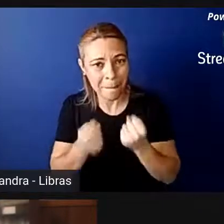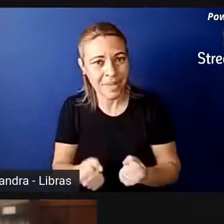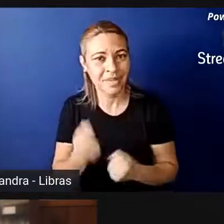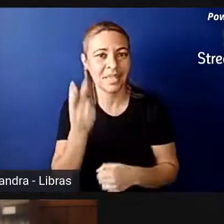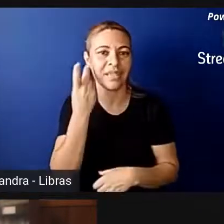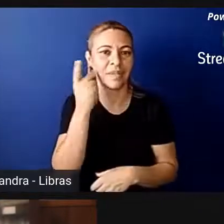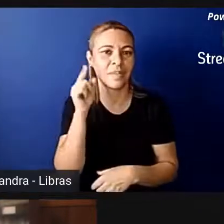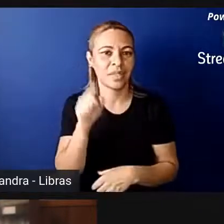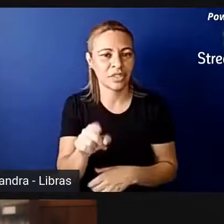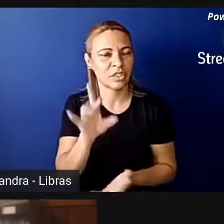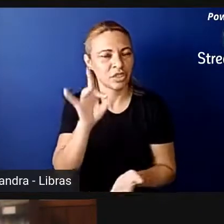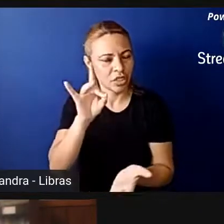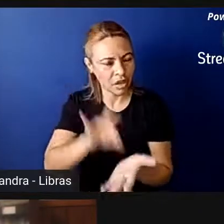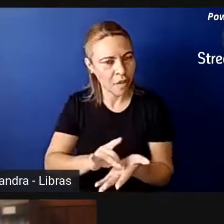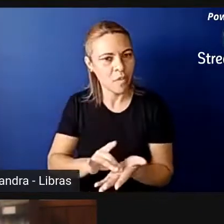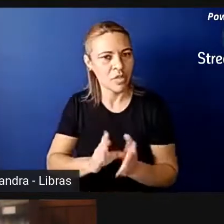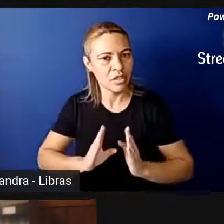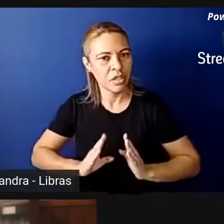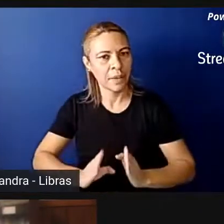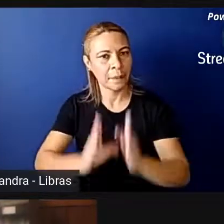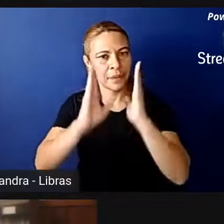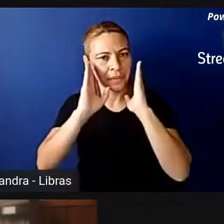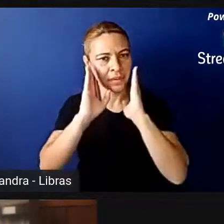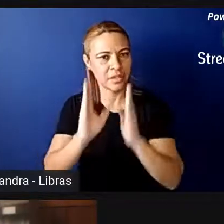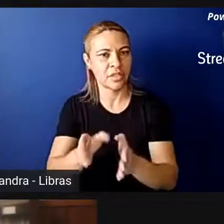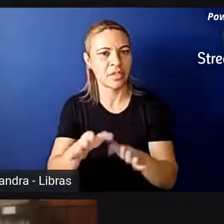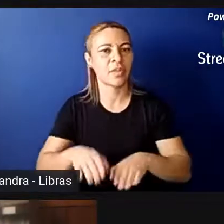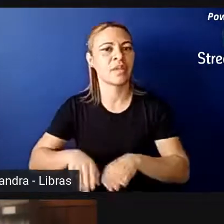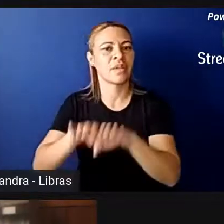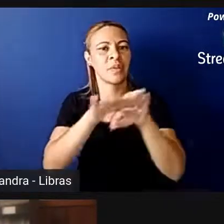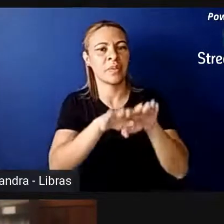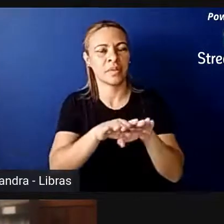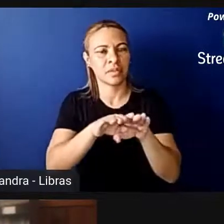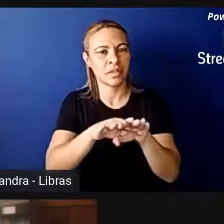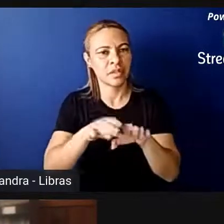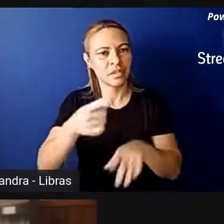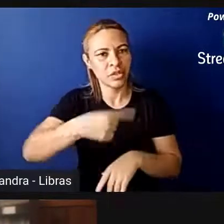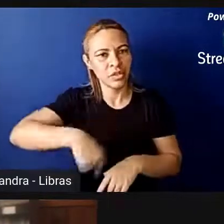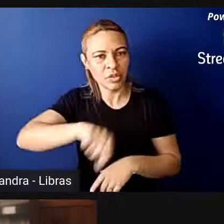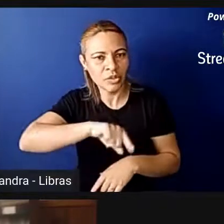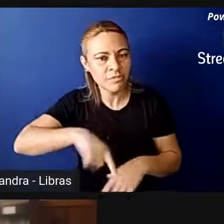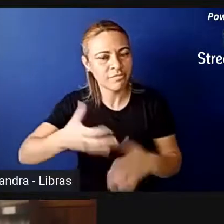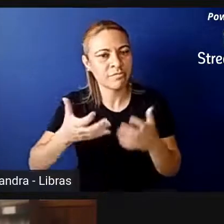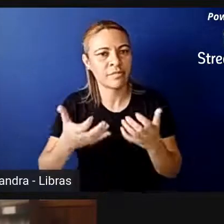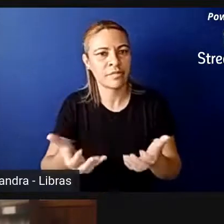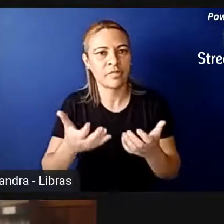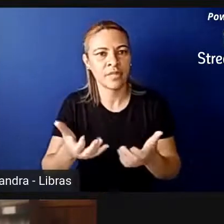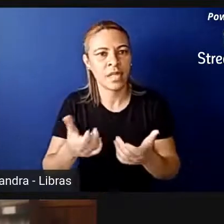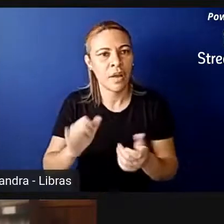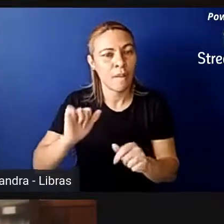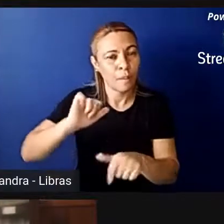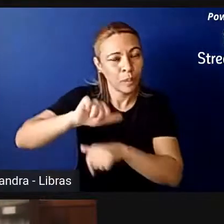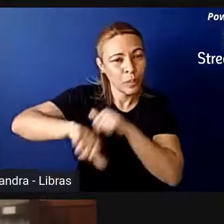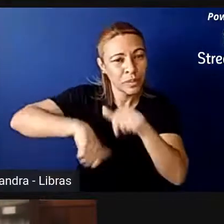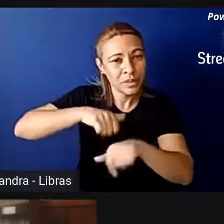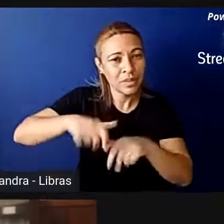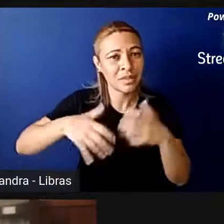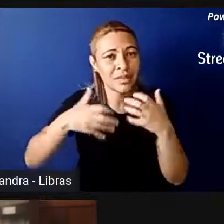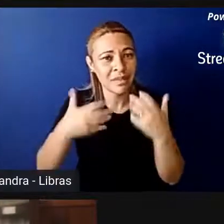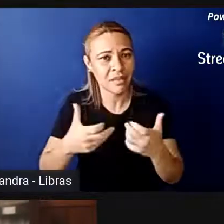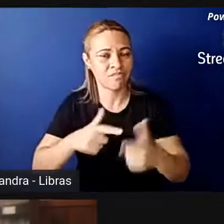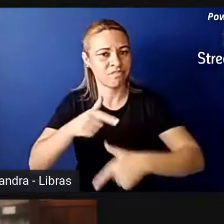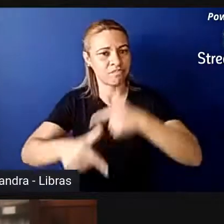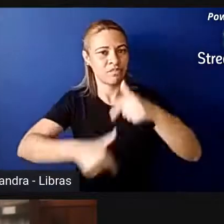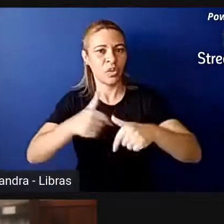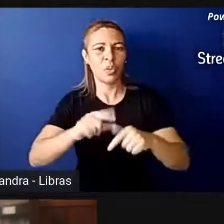caminhe em direção a essa igualdade que a gente tanto quer. E aí eu queria fechar falando que mudança requer ação. Não